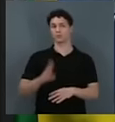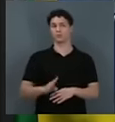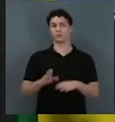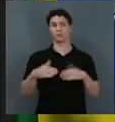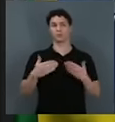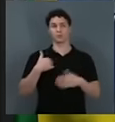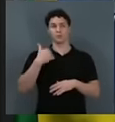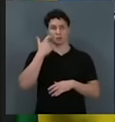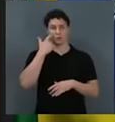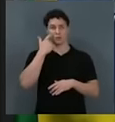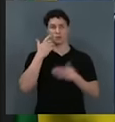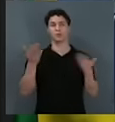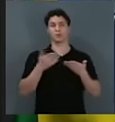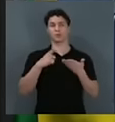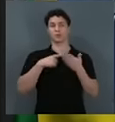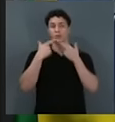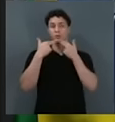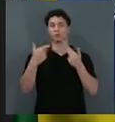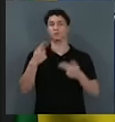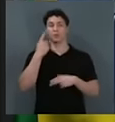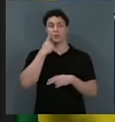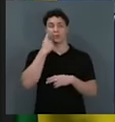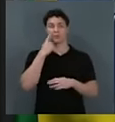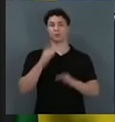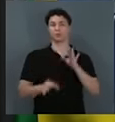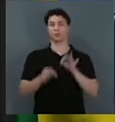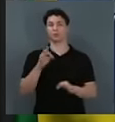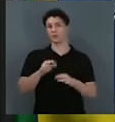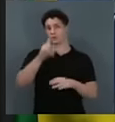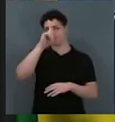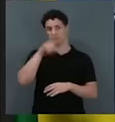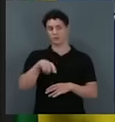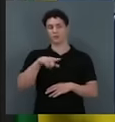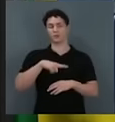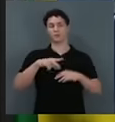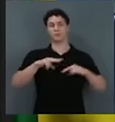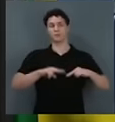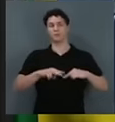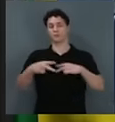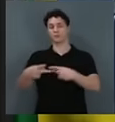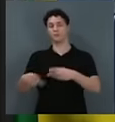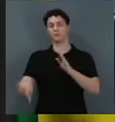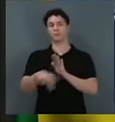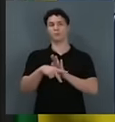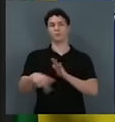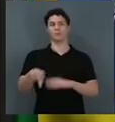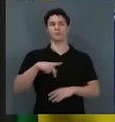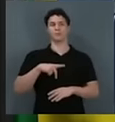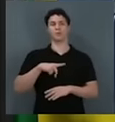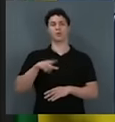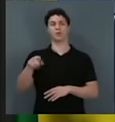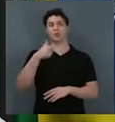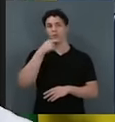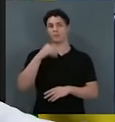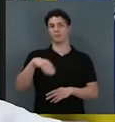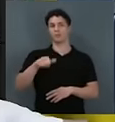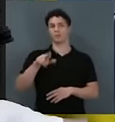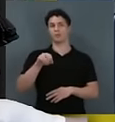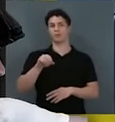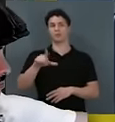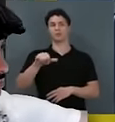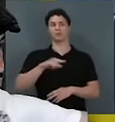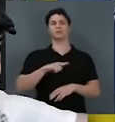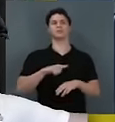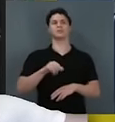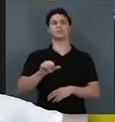Aí, agora saiu essa notícia aqui. Justiça determina transferência do braço direito de Marcola para o regime